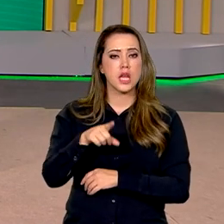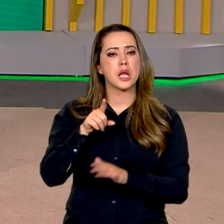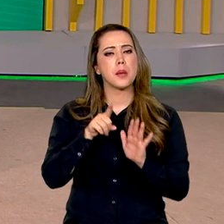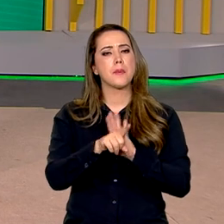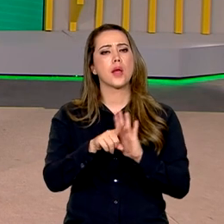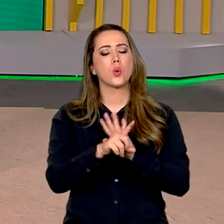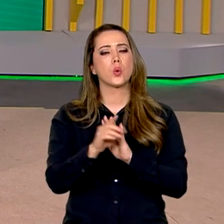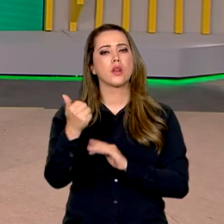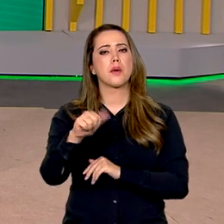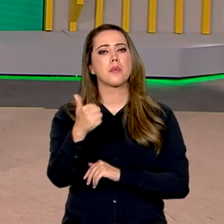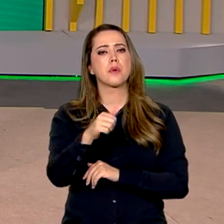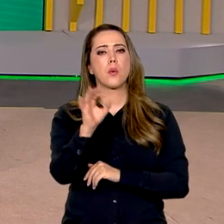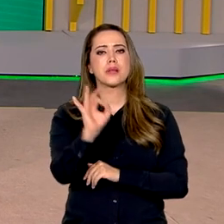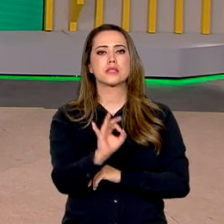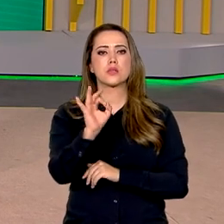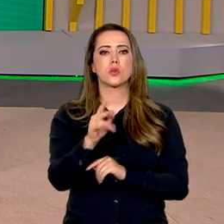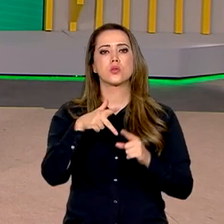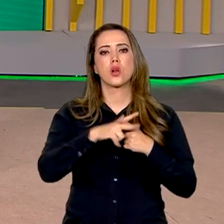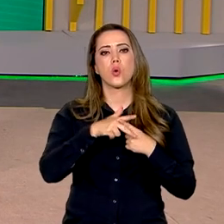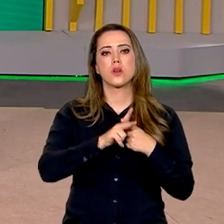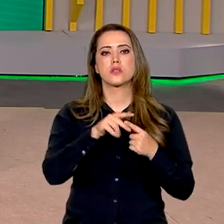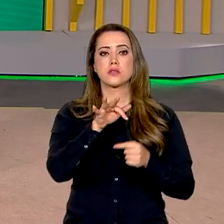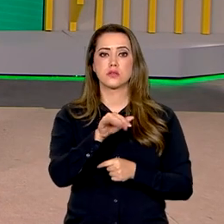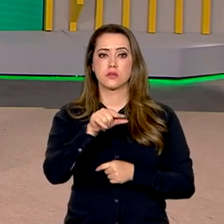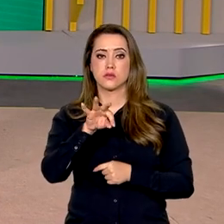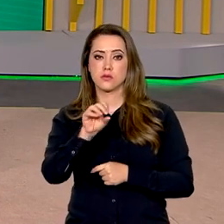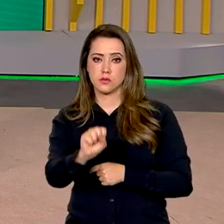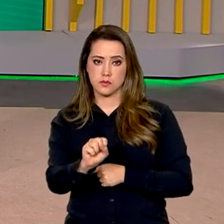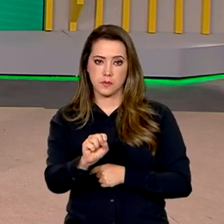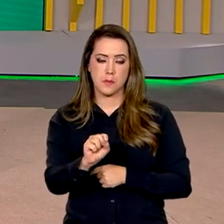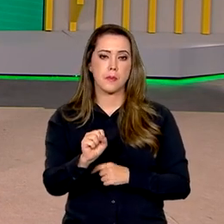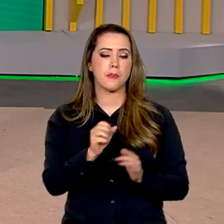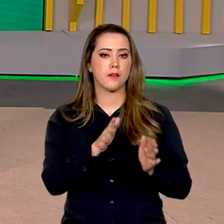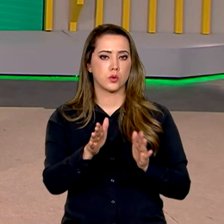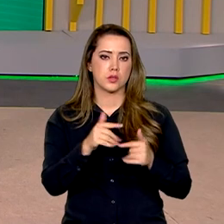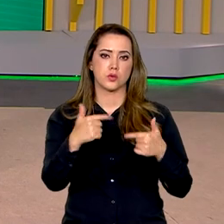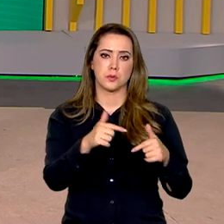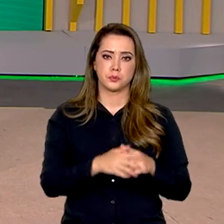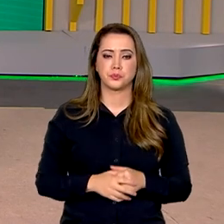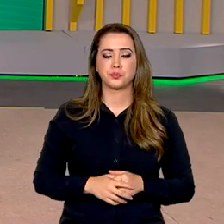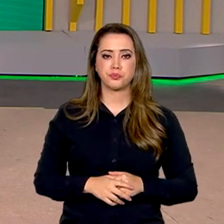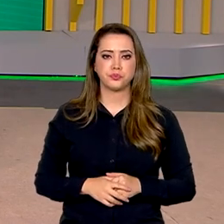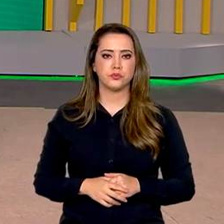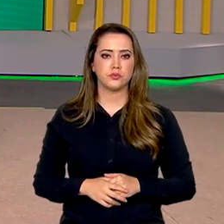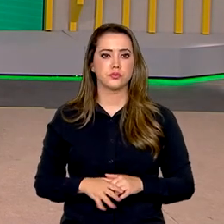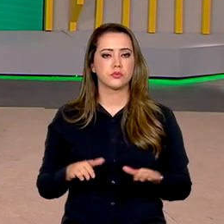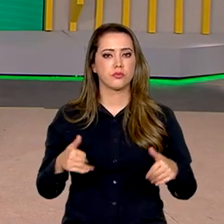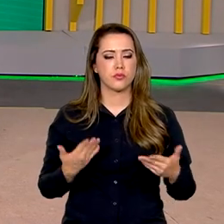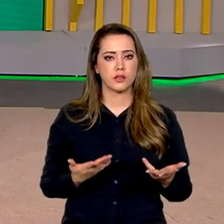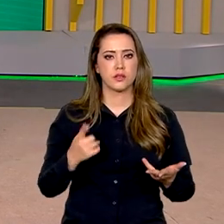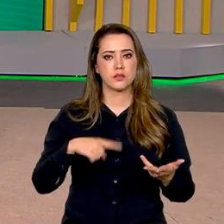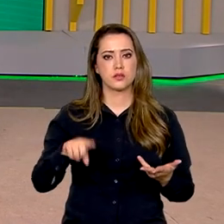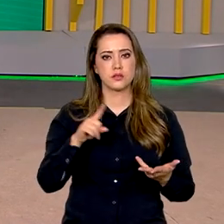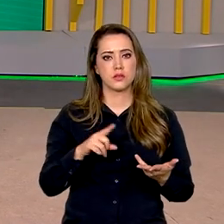questiona o índice utilizado para a correção monetária do FGTS, o Fundo de Garantia do Tempo de Serviço. É, e o governo